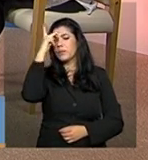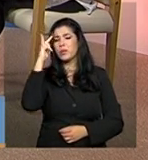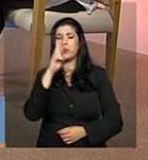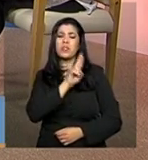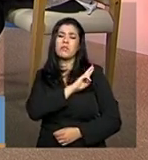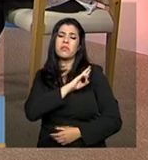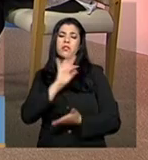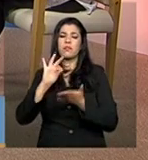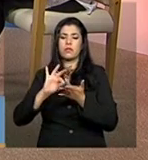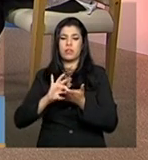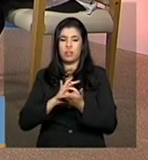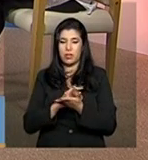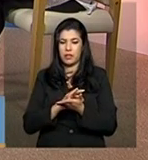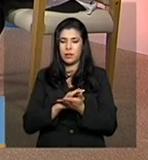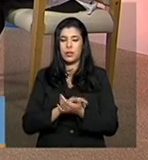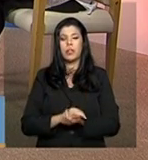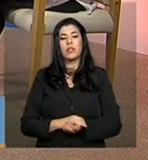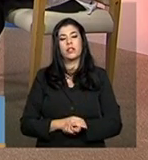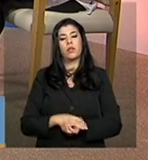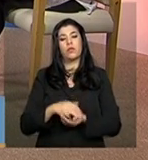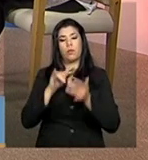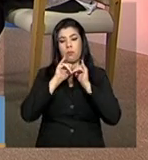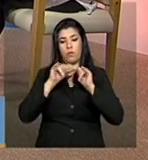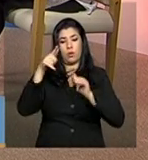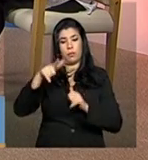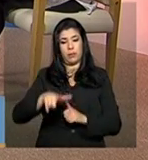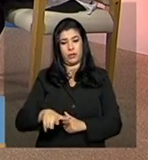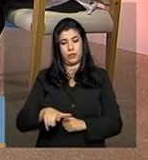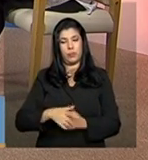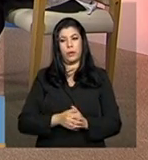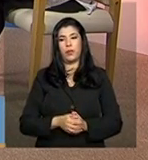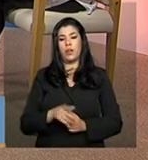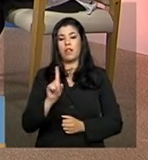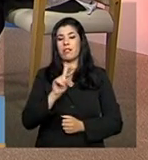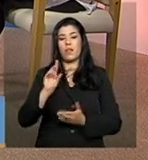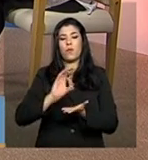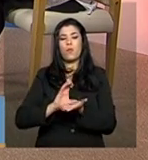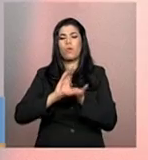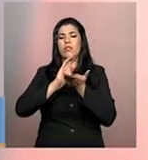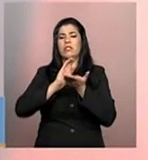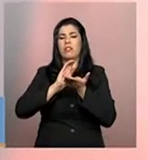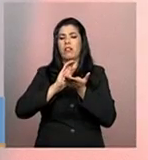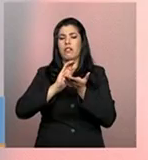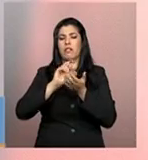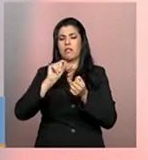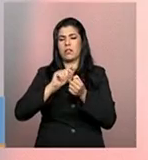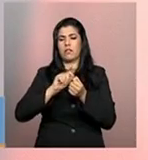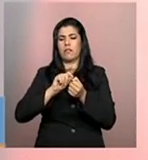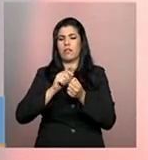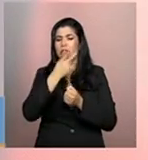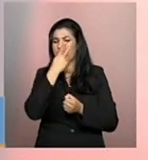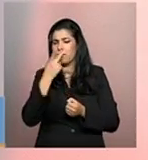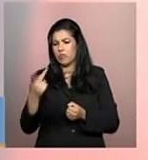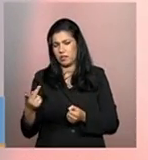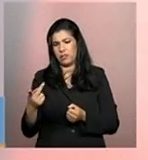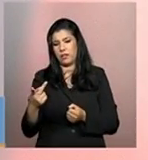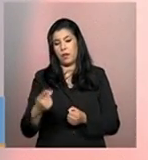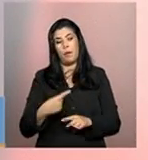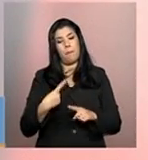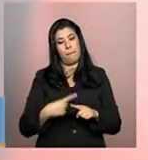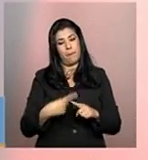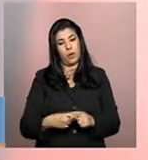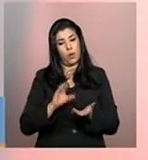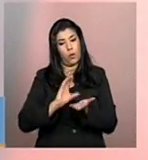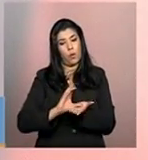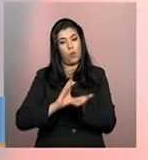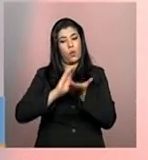Então, para complementar, eu gostaria de dizer assim, não é o Conselho quem faz essa visita, porque cabe ao Conselho